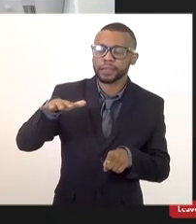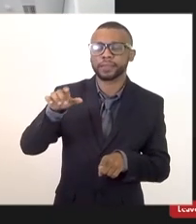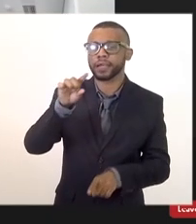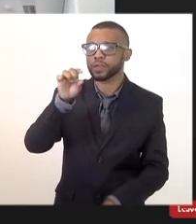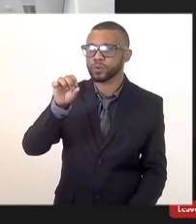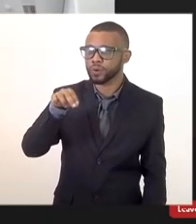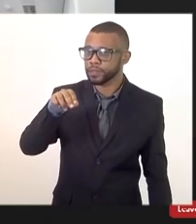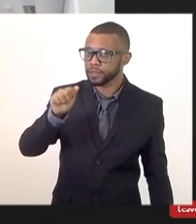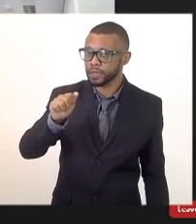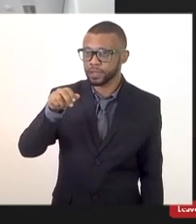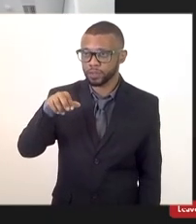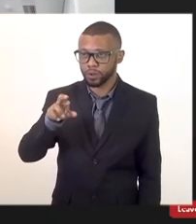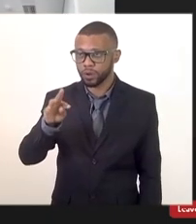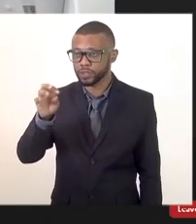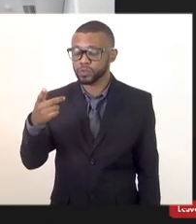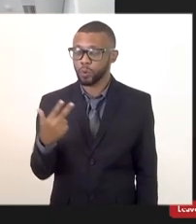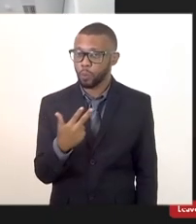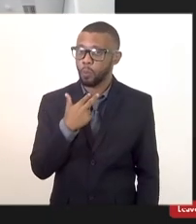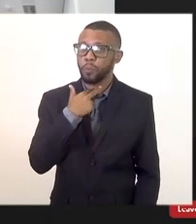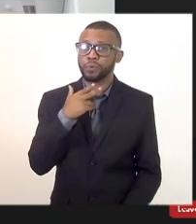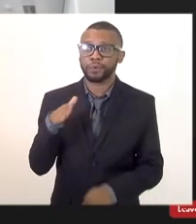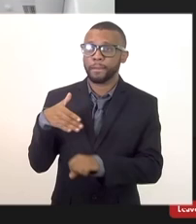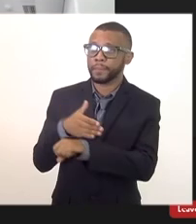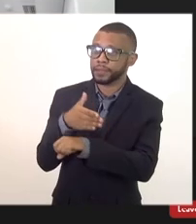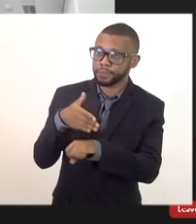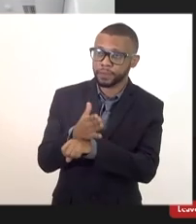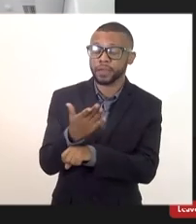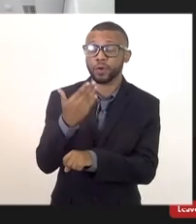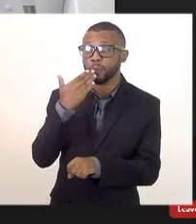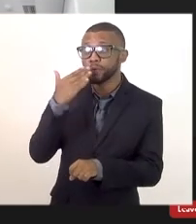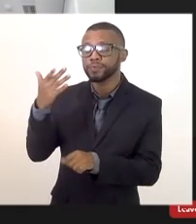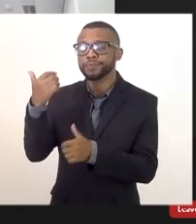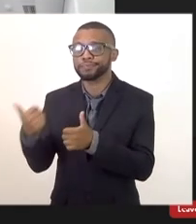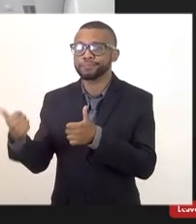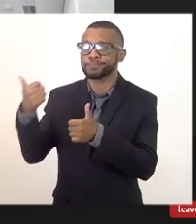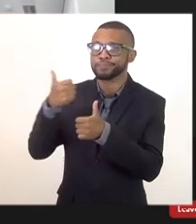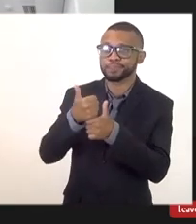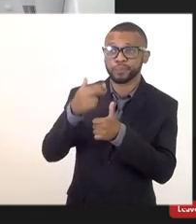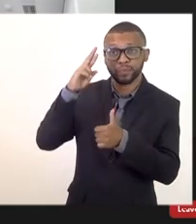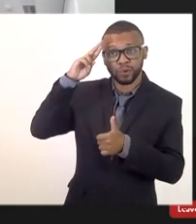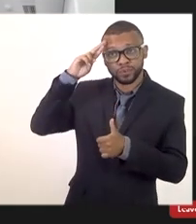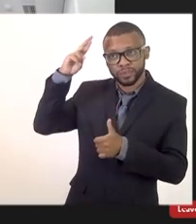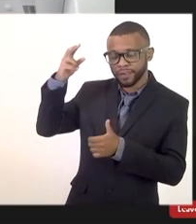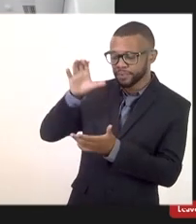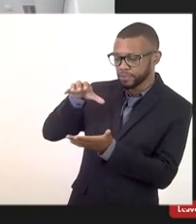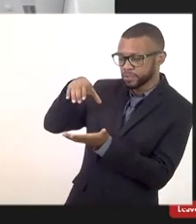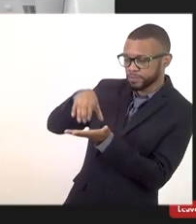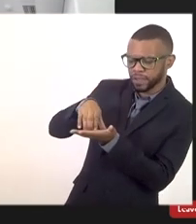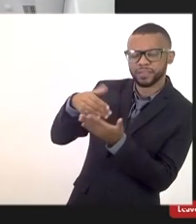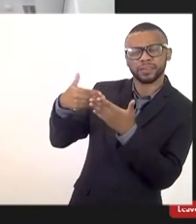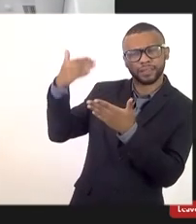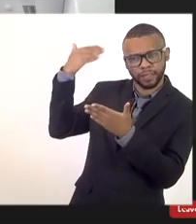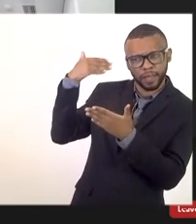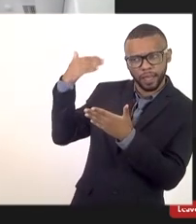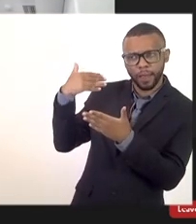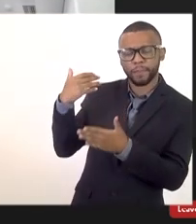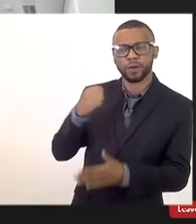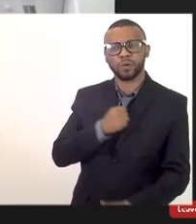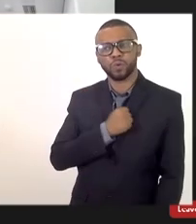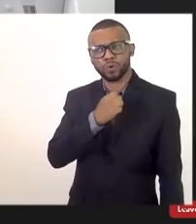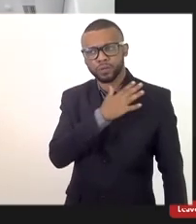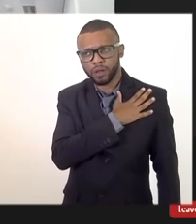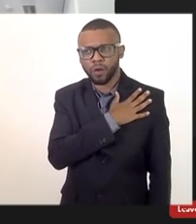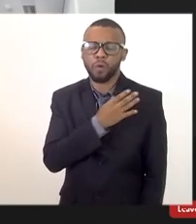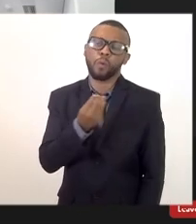e eu não pude participar e pedir que meu representante meu chefe de gabinete à época coronel Polito